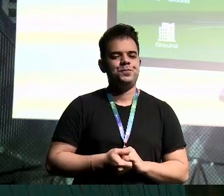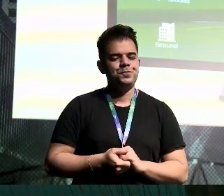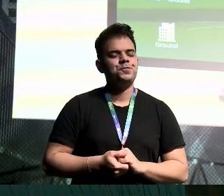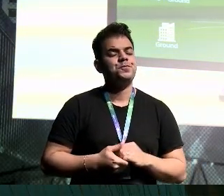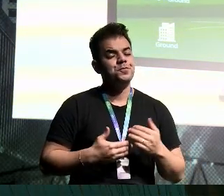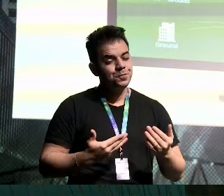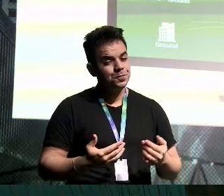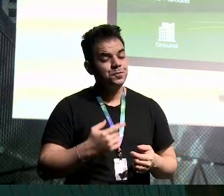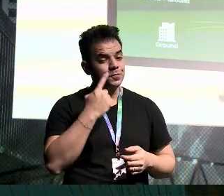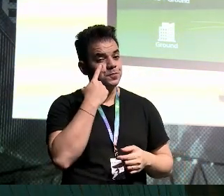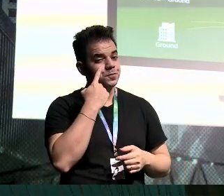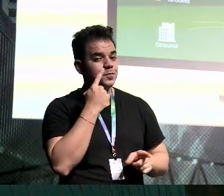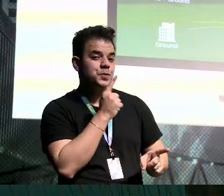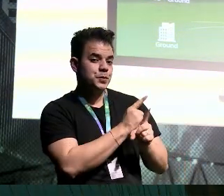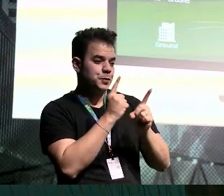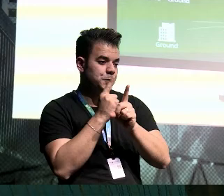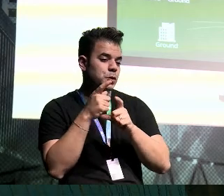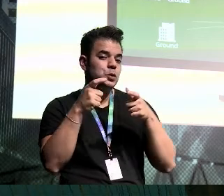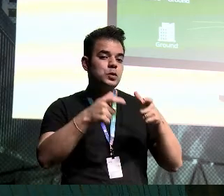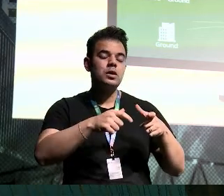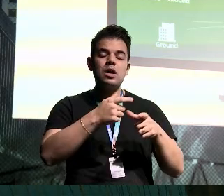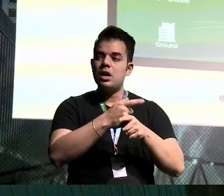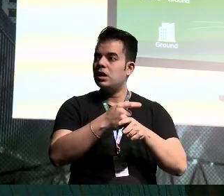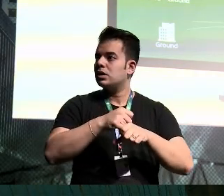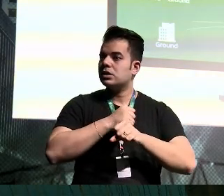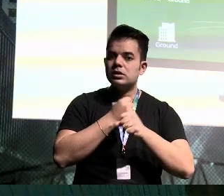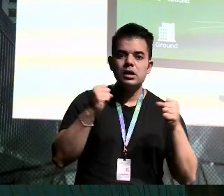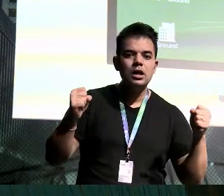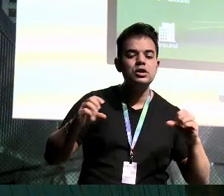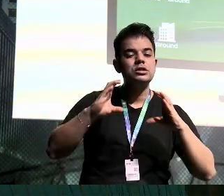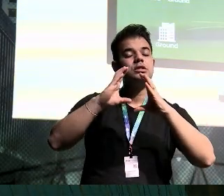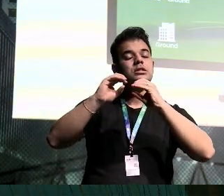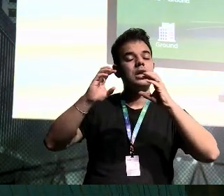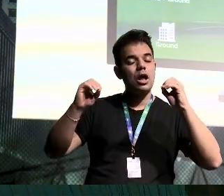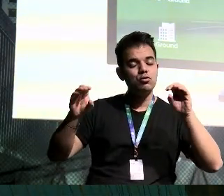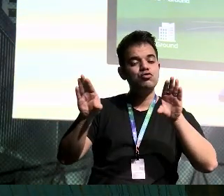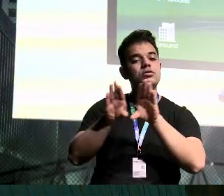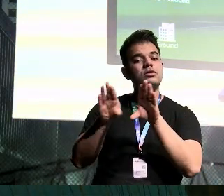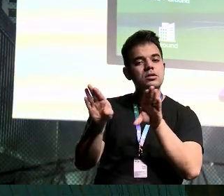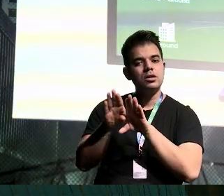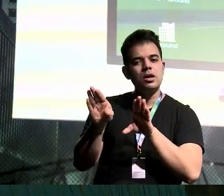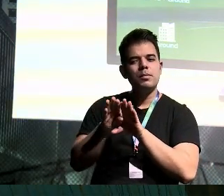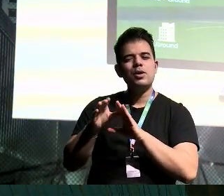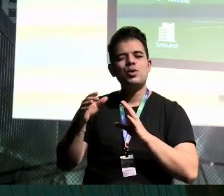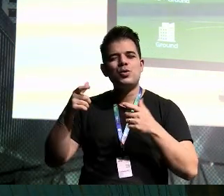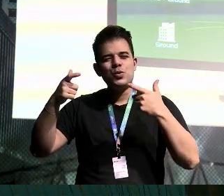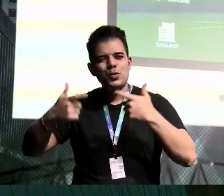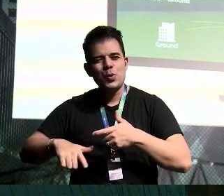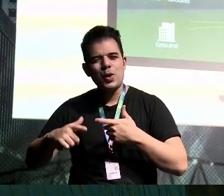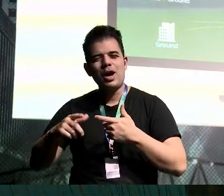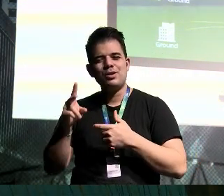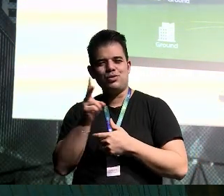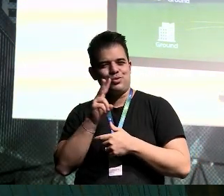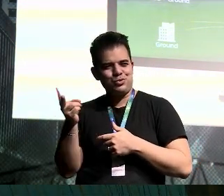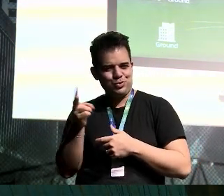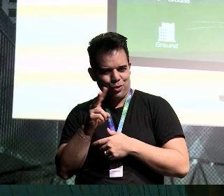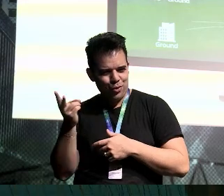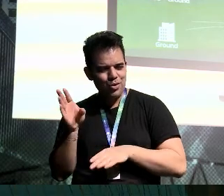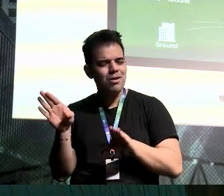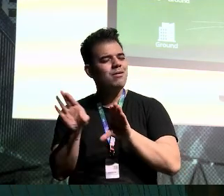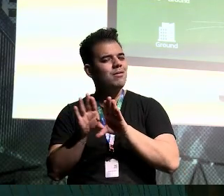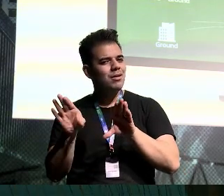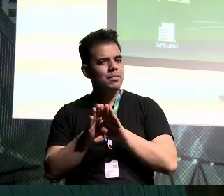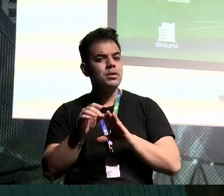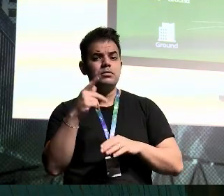Basicamente, você vai encontrar isso nos mesmos lugares, você vai poder encontrar isso em cloud, em ambientes híbridos, ou você pode colocar isso no seu próprio